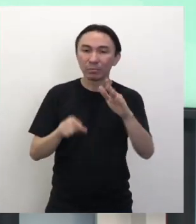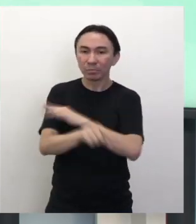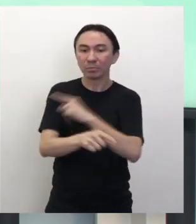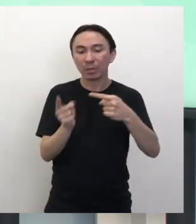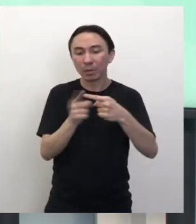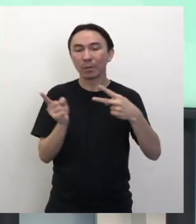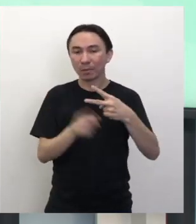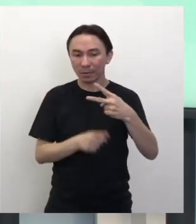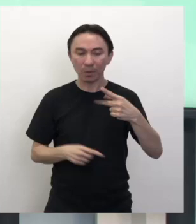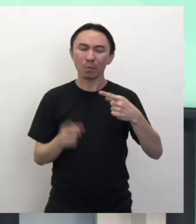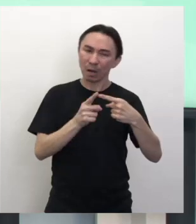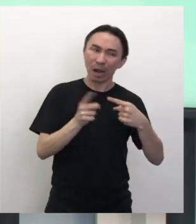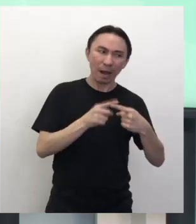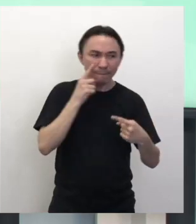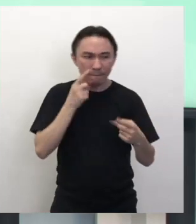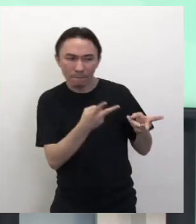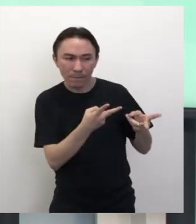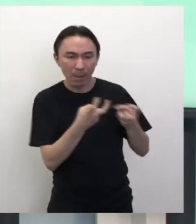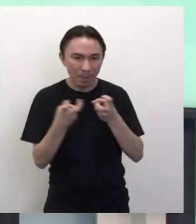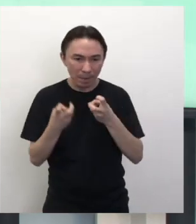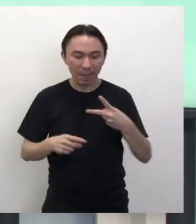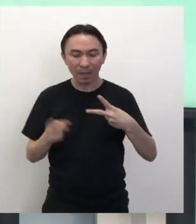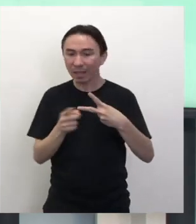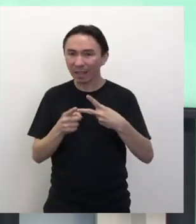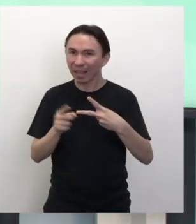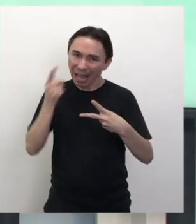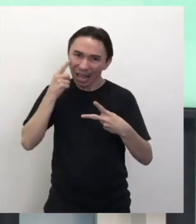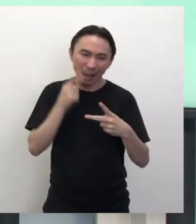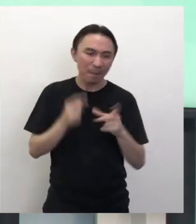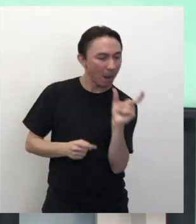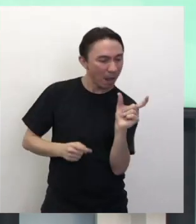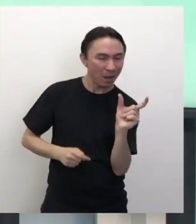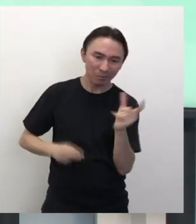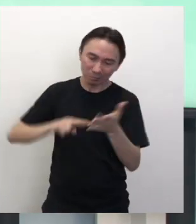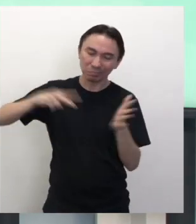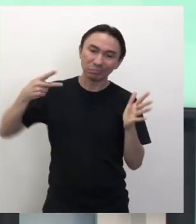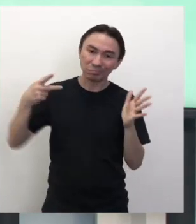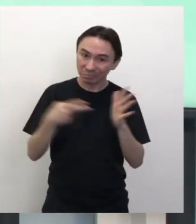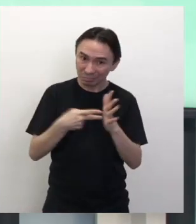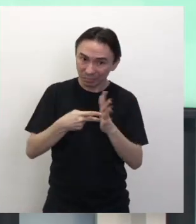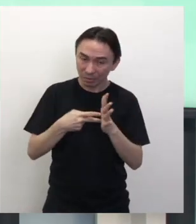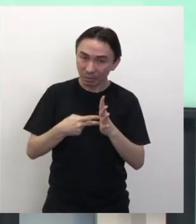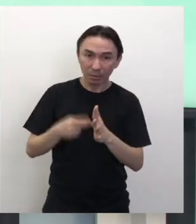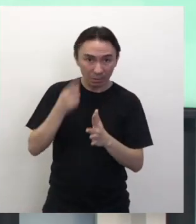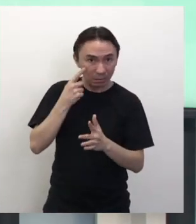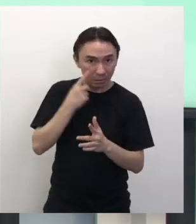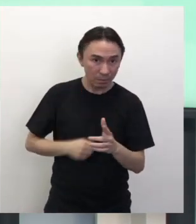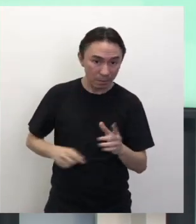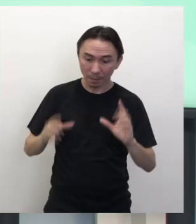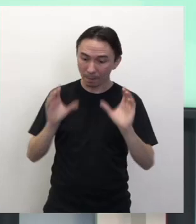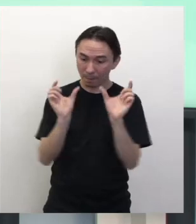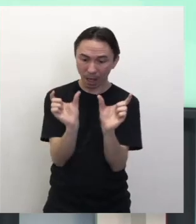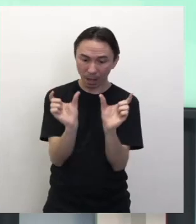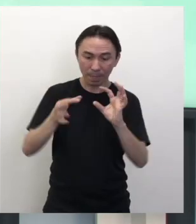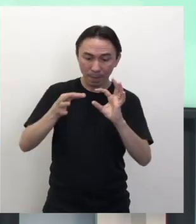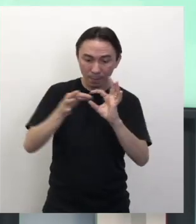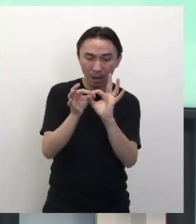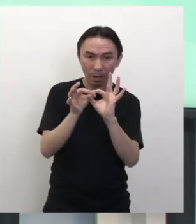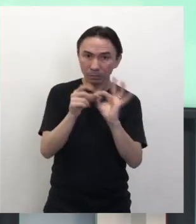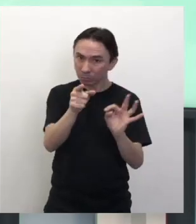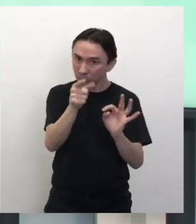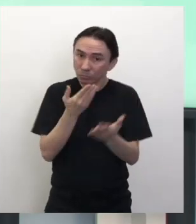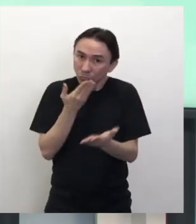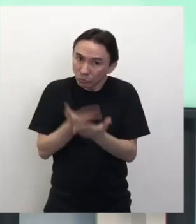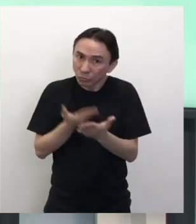sentido da conjunção com a ideia que eles nos trazem. Então, estudem sobre conjunção. Essa aula não dá conta, você precisa